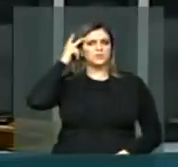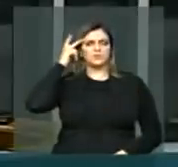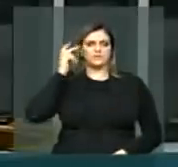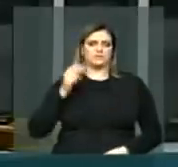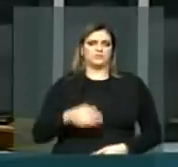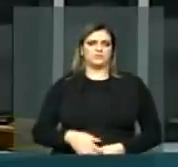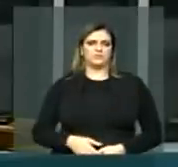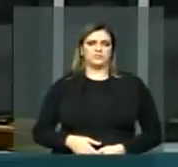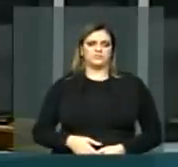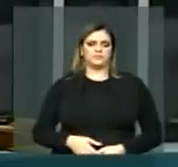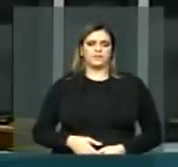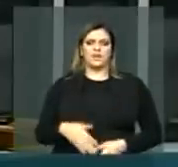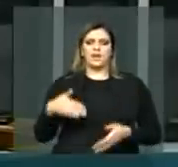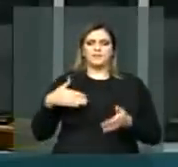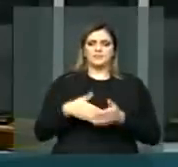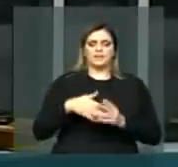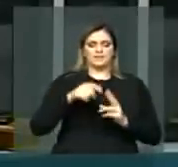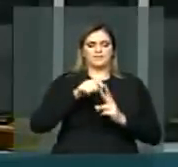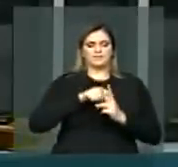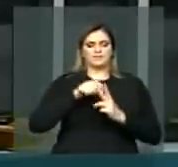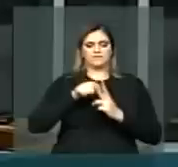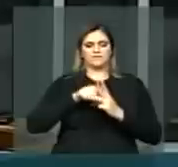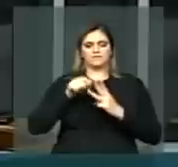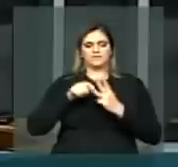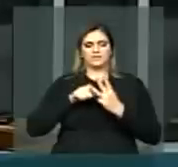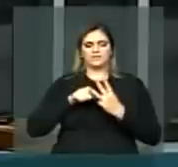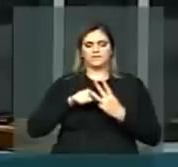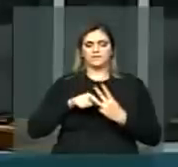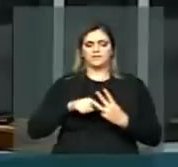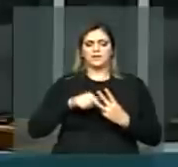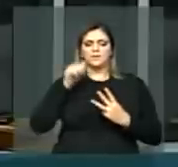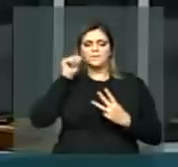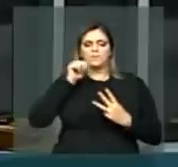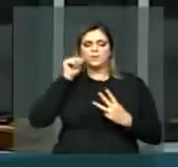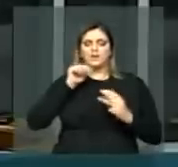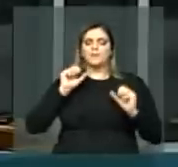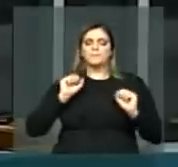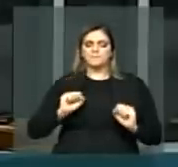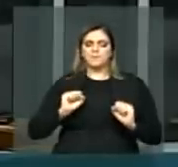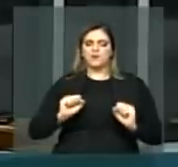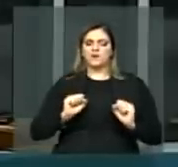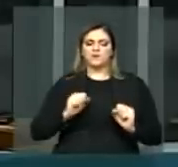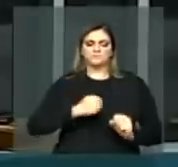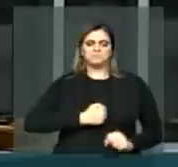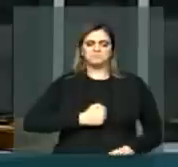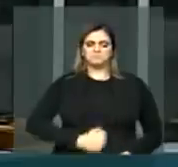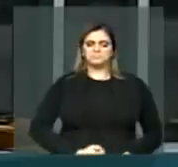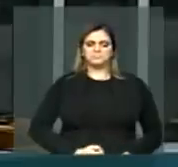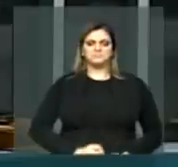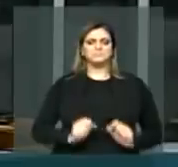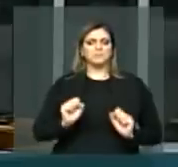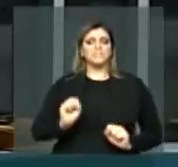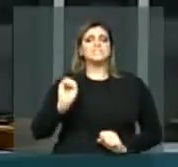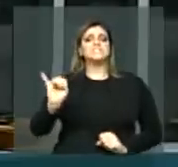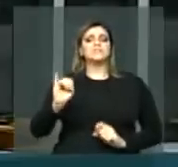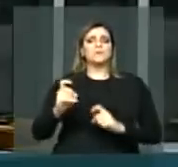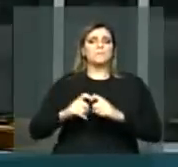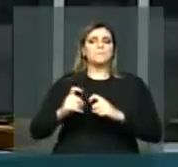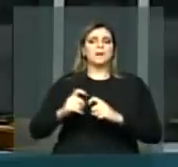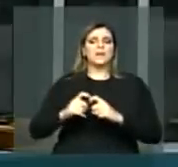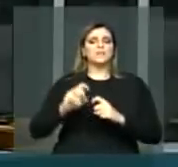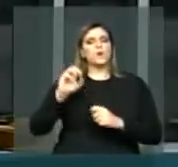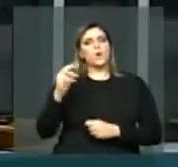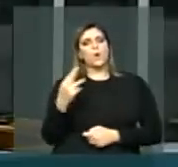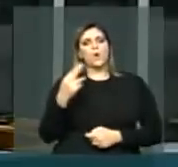Até os três meses, a mulher poderia interromper a gestação, se o médico ou